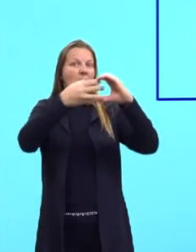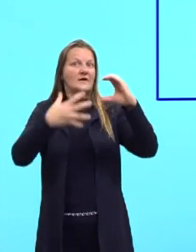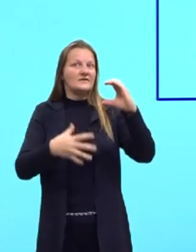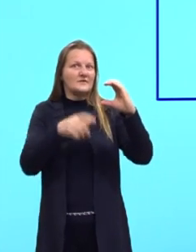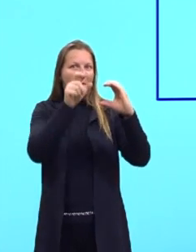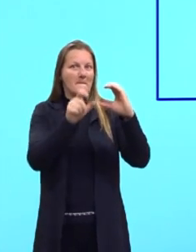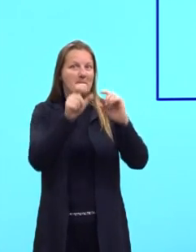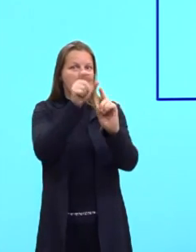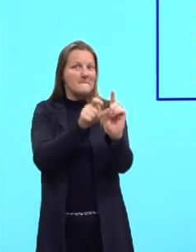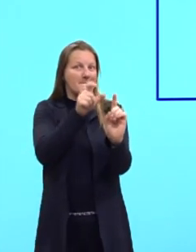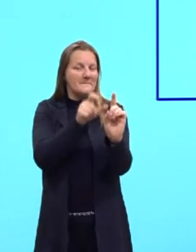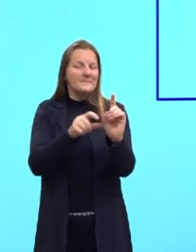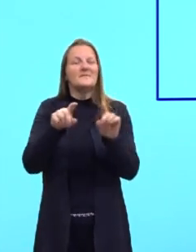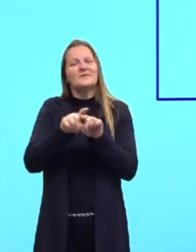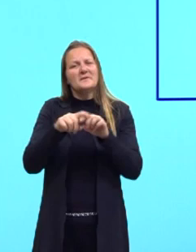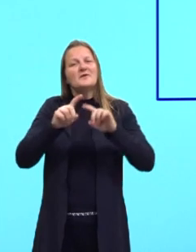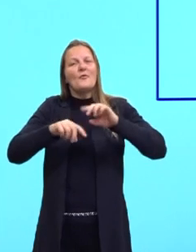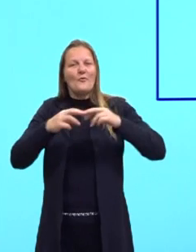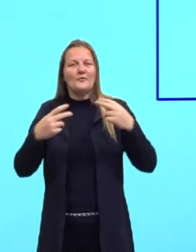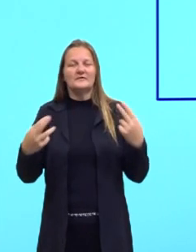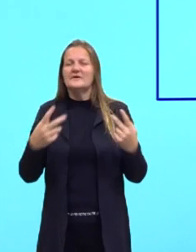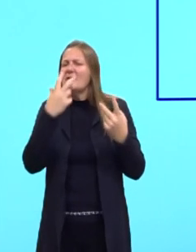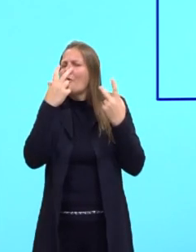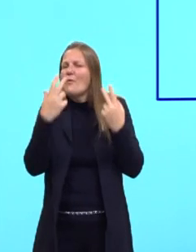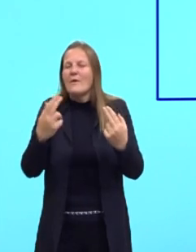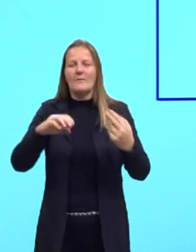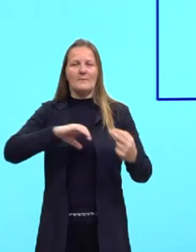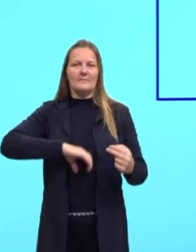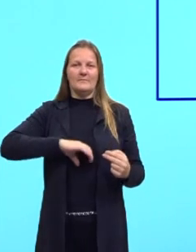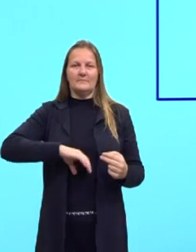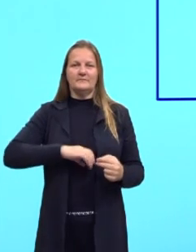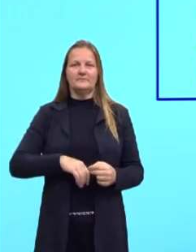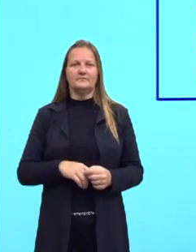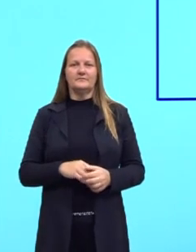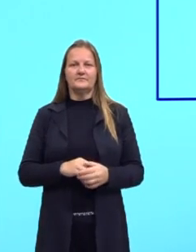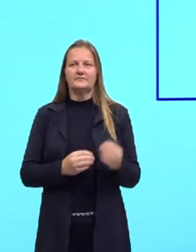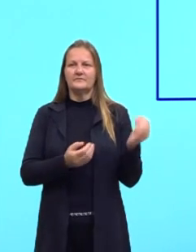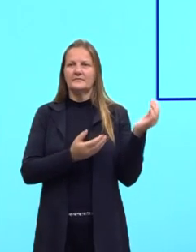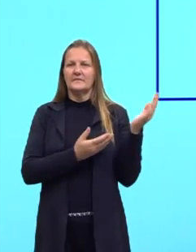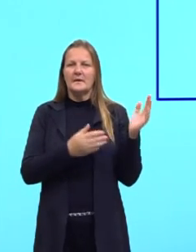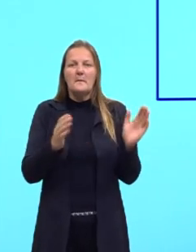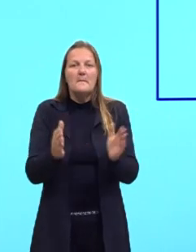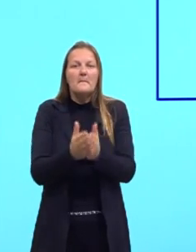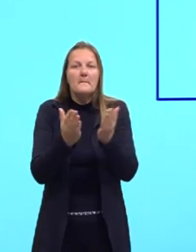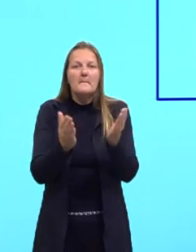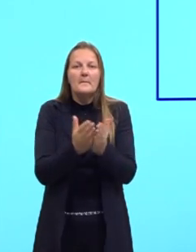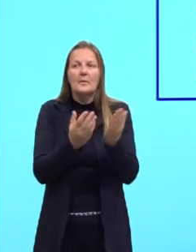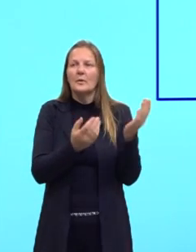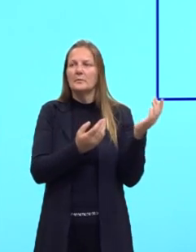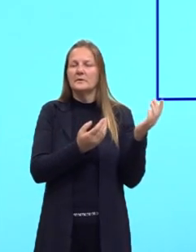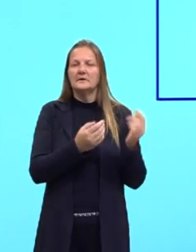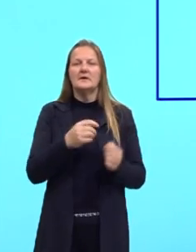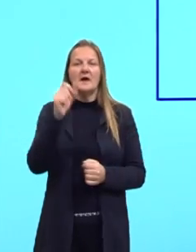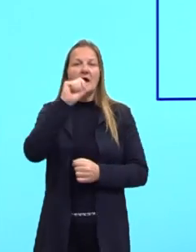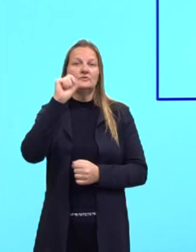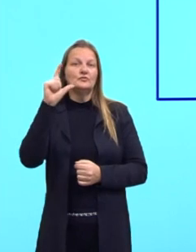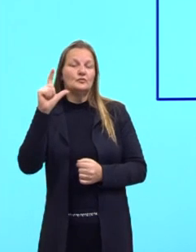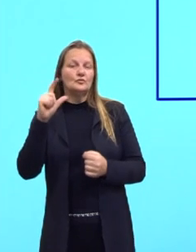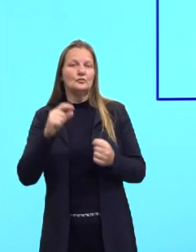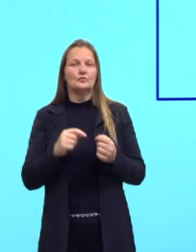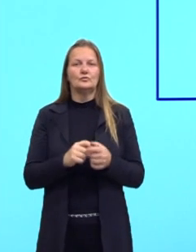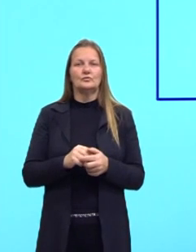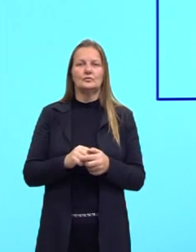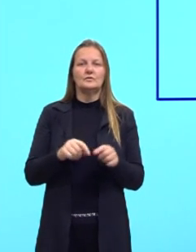coisas, assim como no português. As palavras como poor, pobre, blue, azul, ou